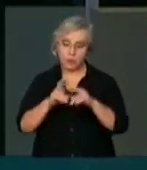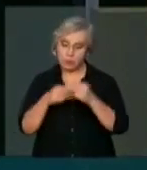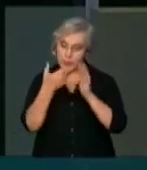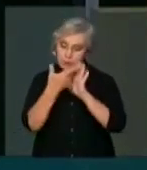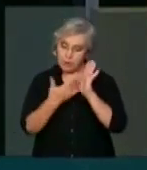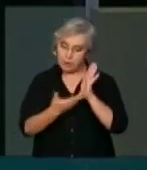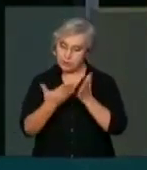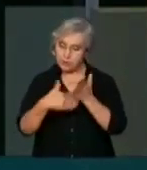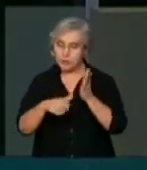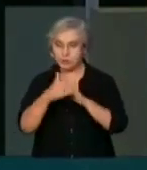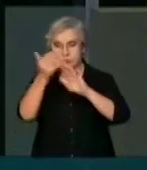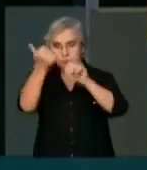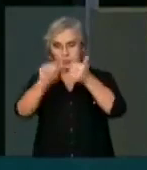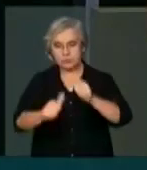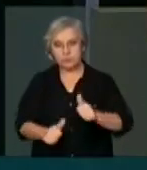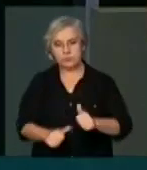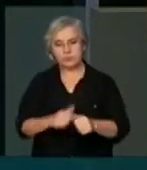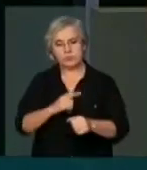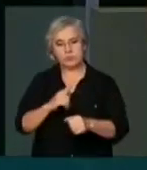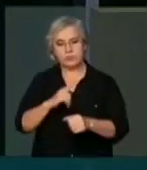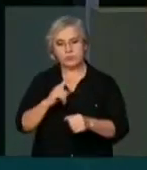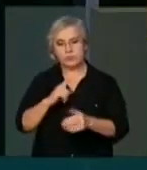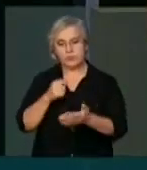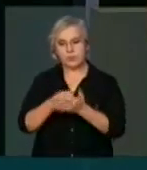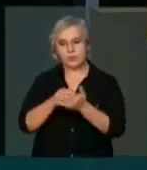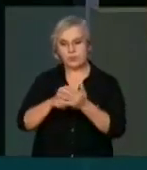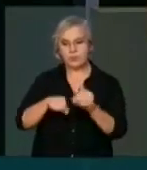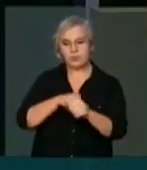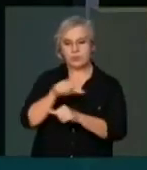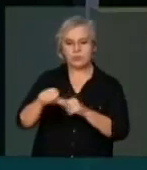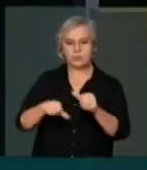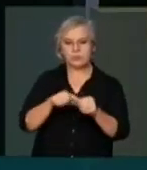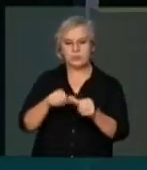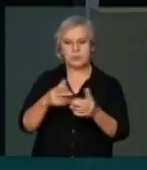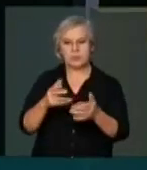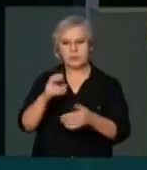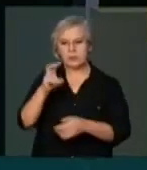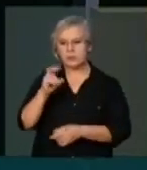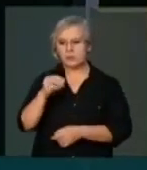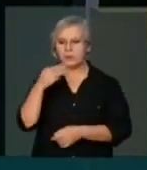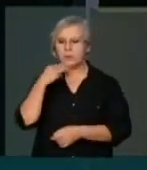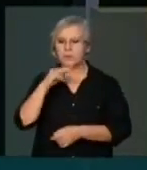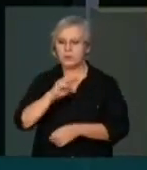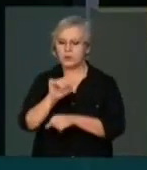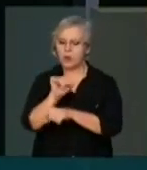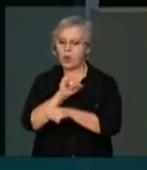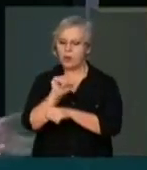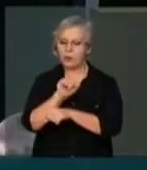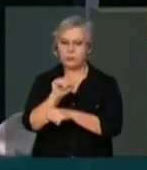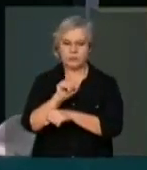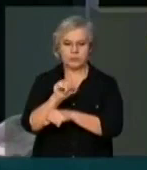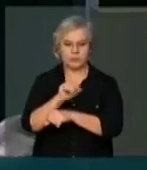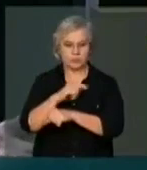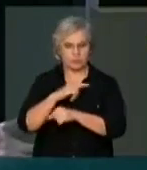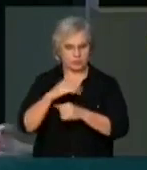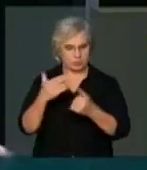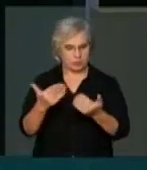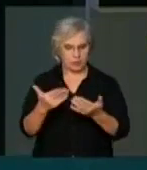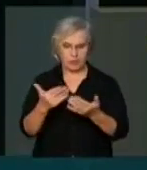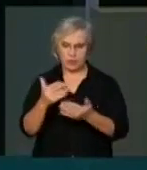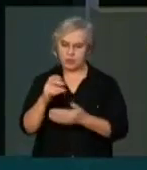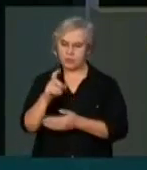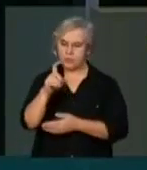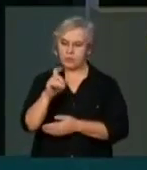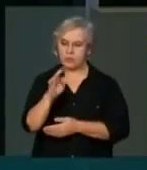incêndios em veículos, obrigar a uma frota de aproximadamente 50 milhões de veículos e estar equiparado com o extintor